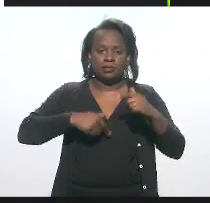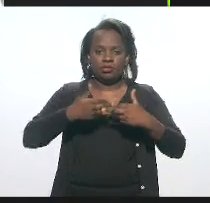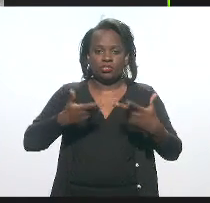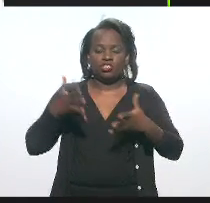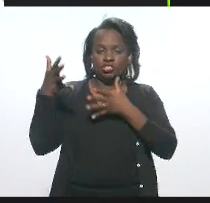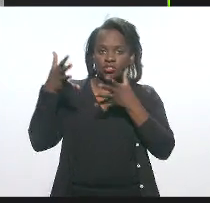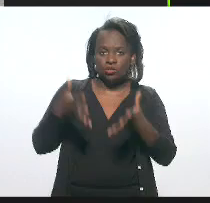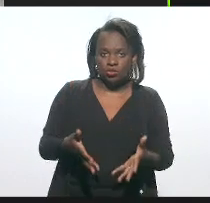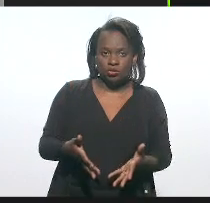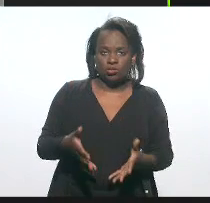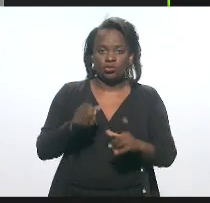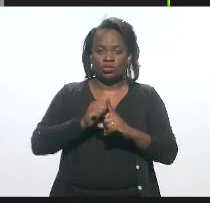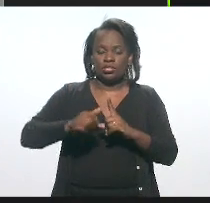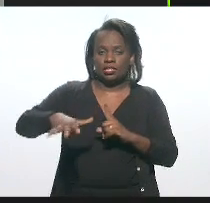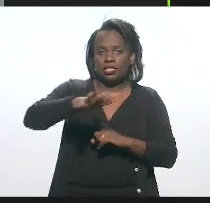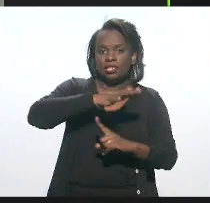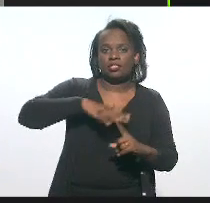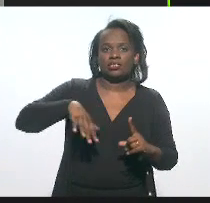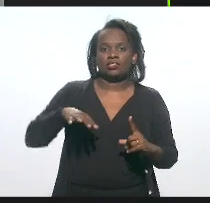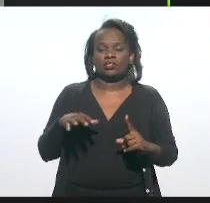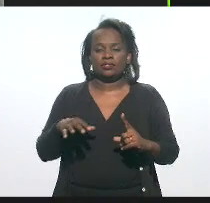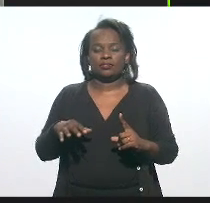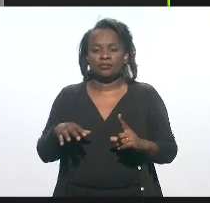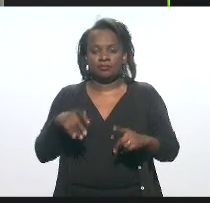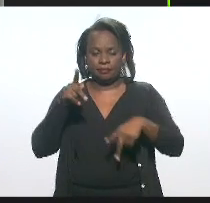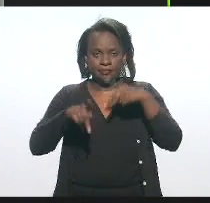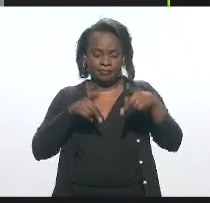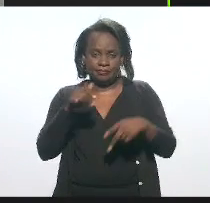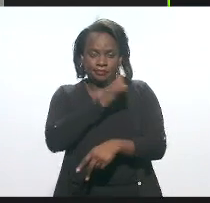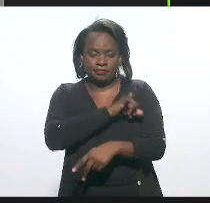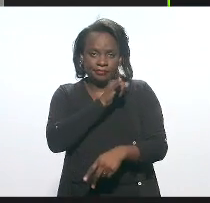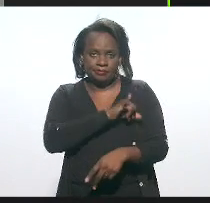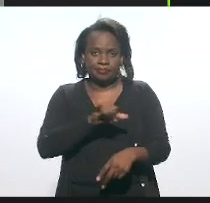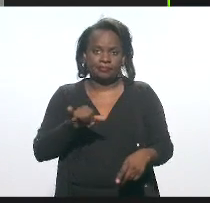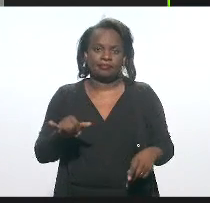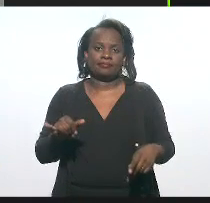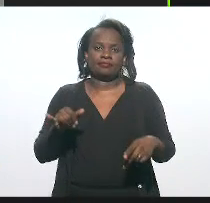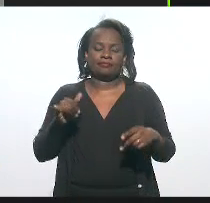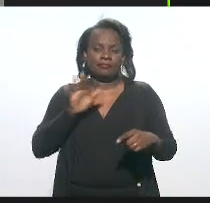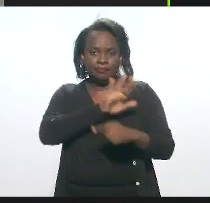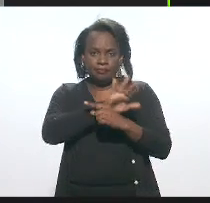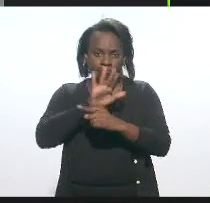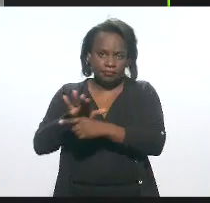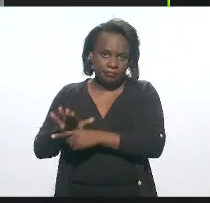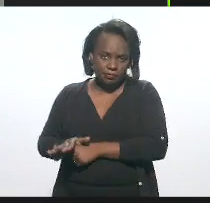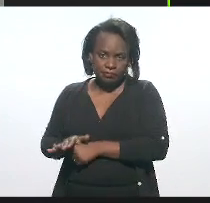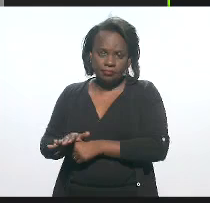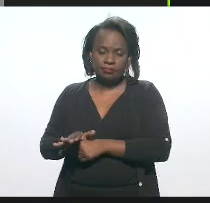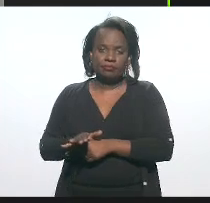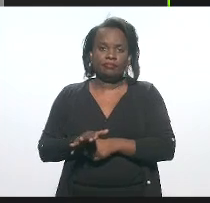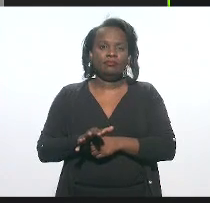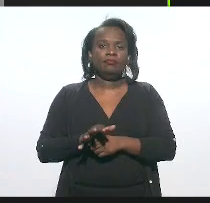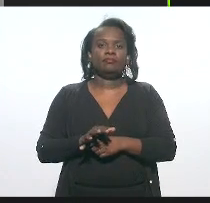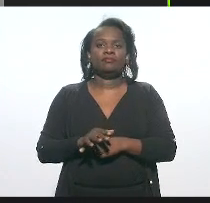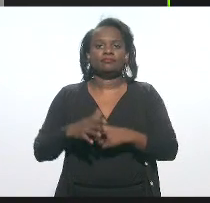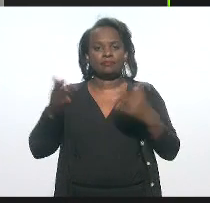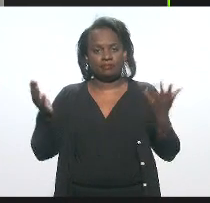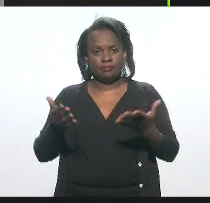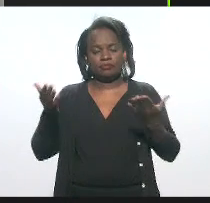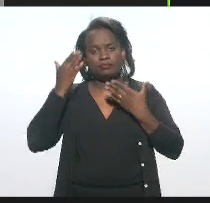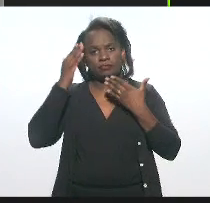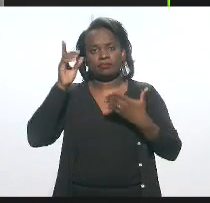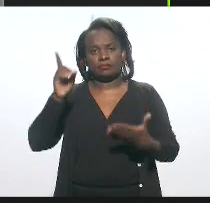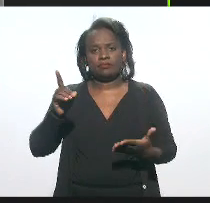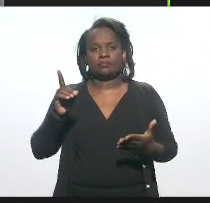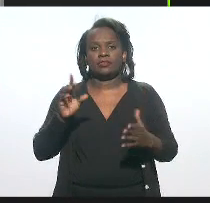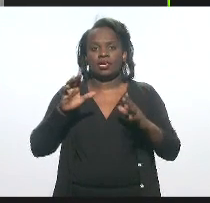chegaram à sociedade. O povo do Rio de Janeiro foi socorrido e hoje, graças a